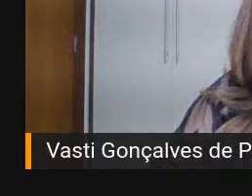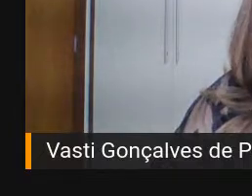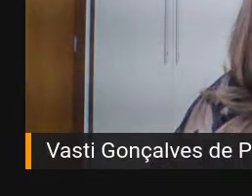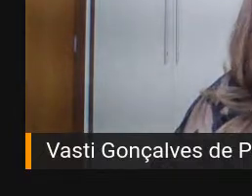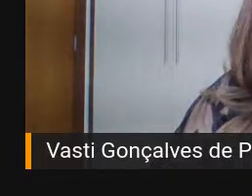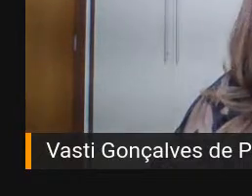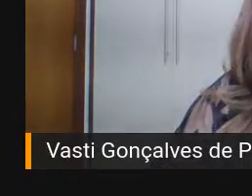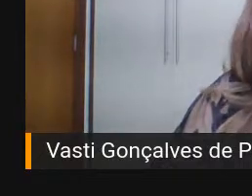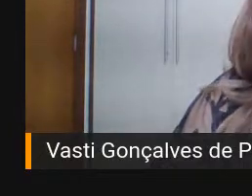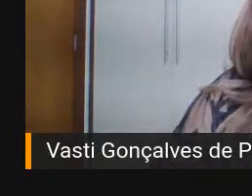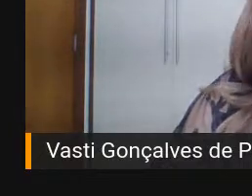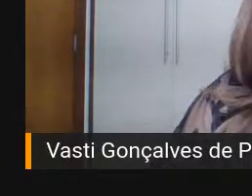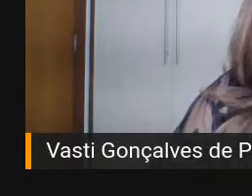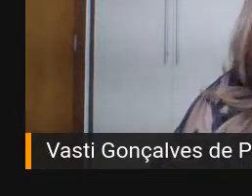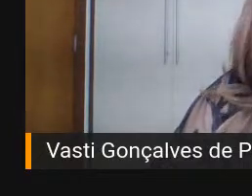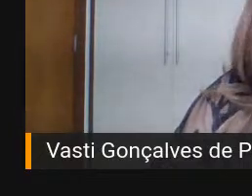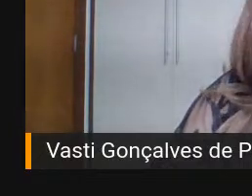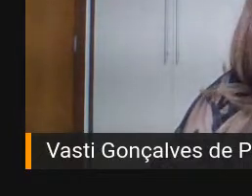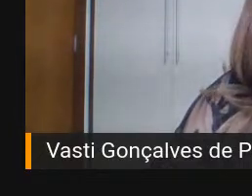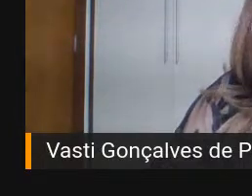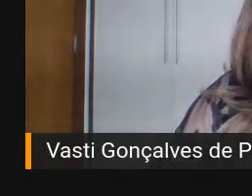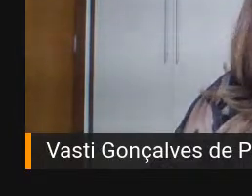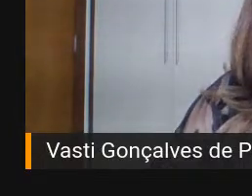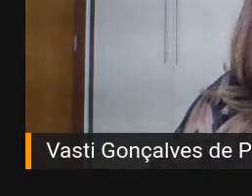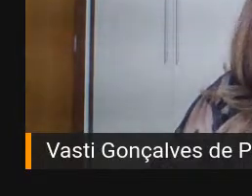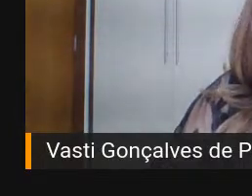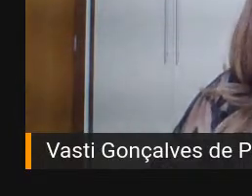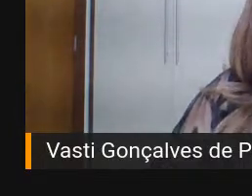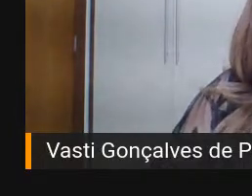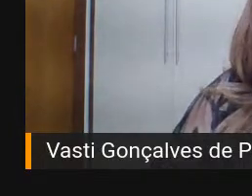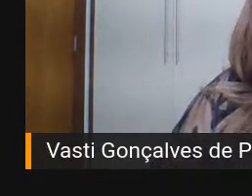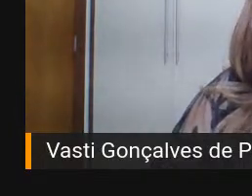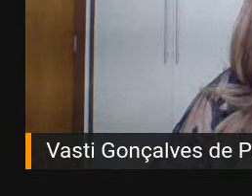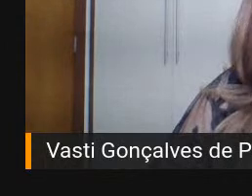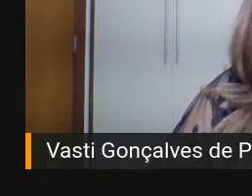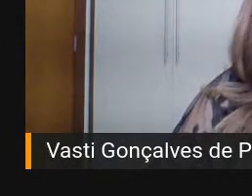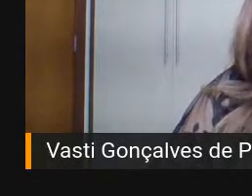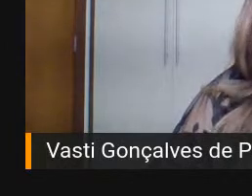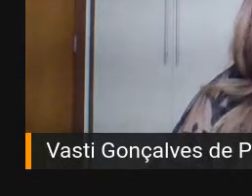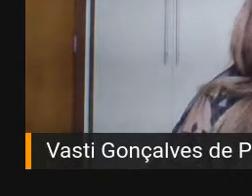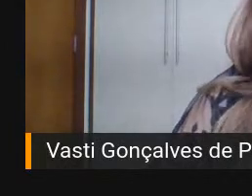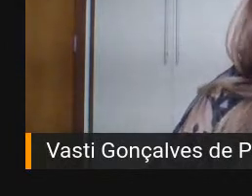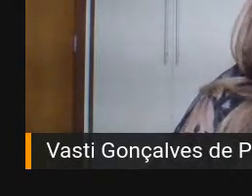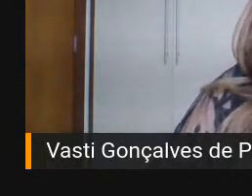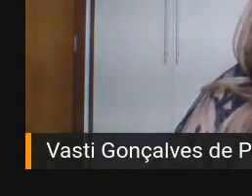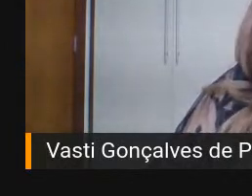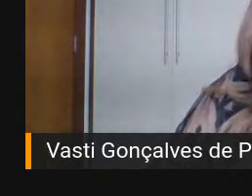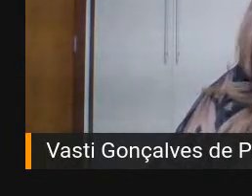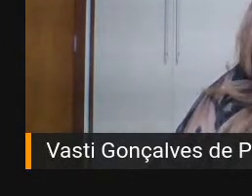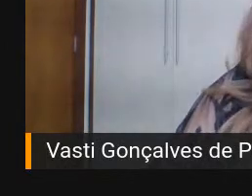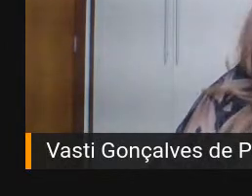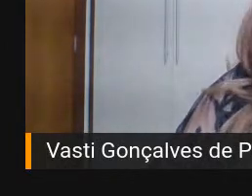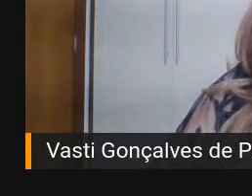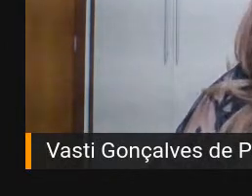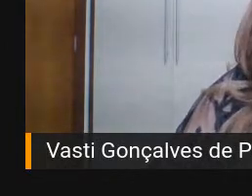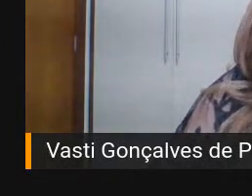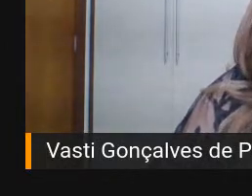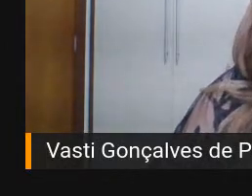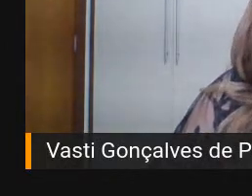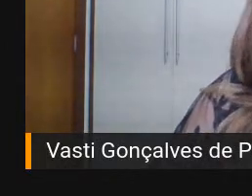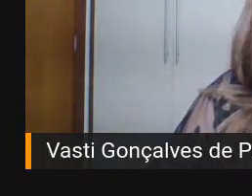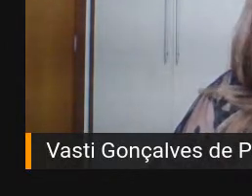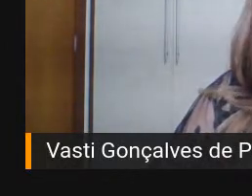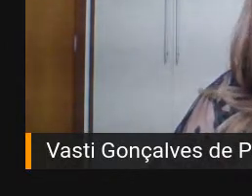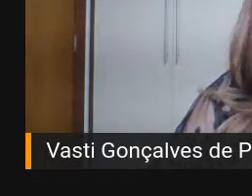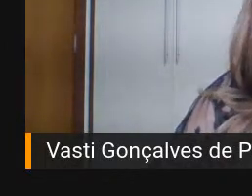do ensino fundamental e da educação de jovens e adultos. Nosso seminário, que conta com acessibilidade em libras,